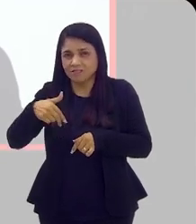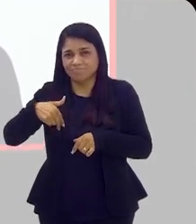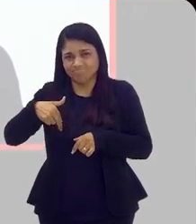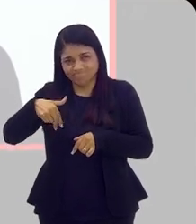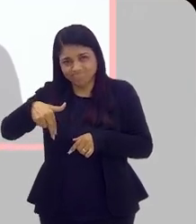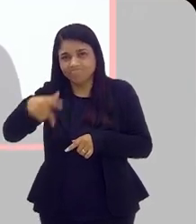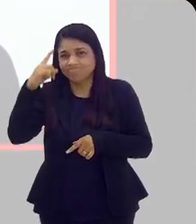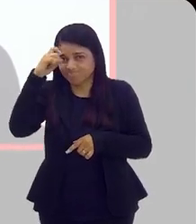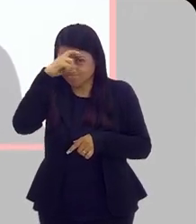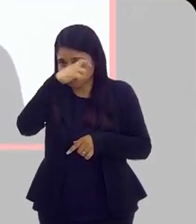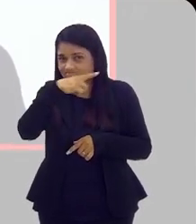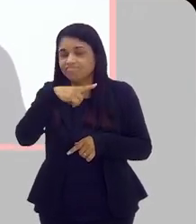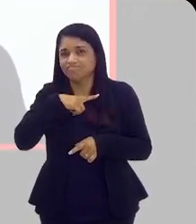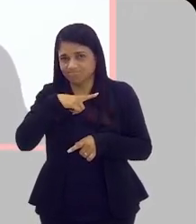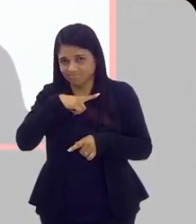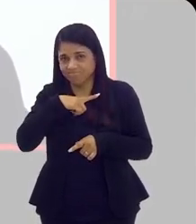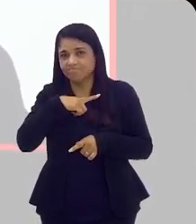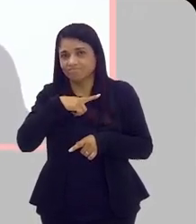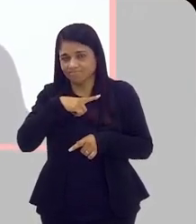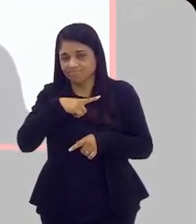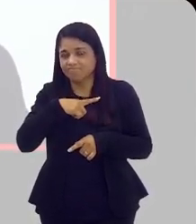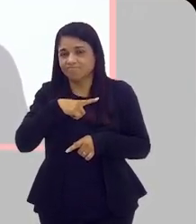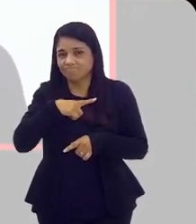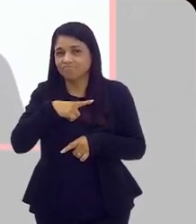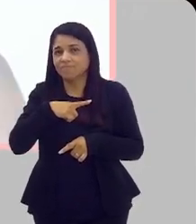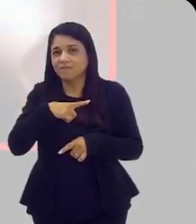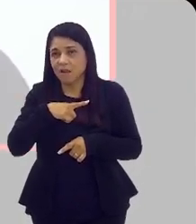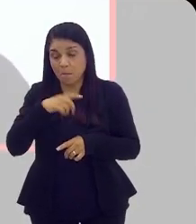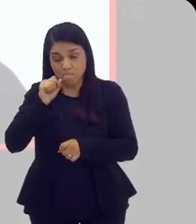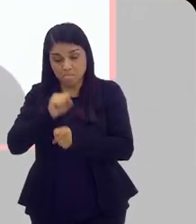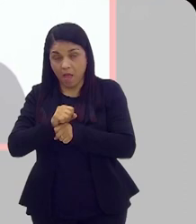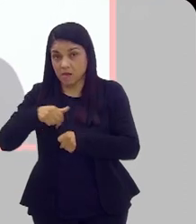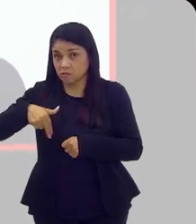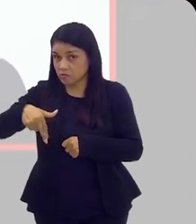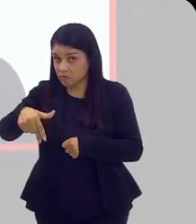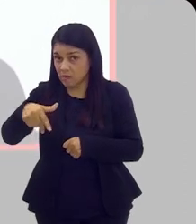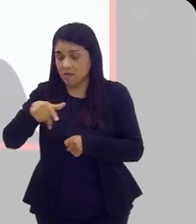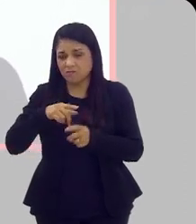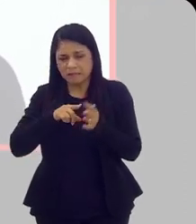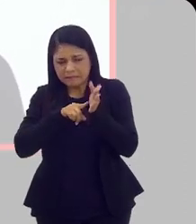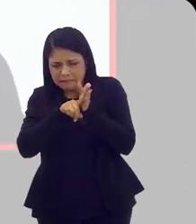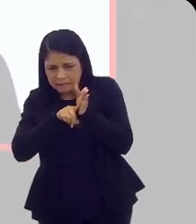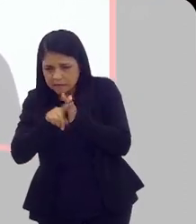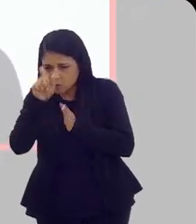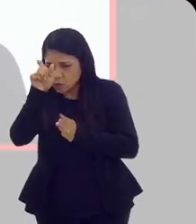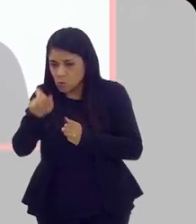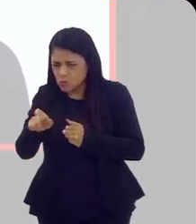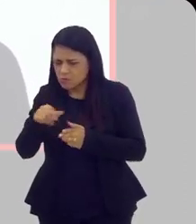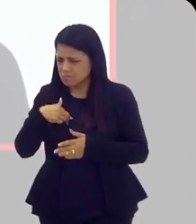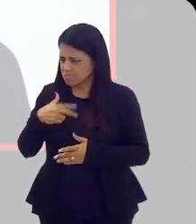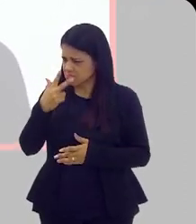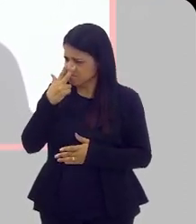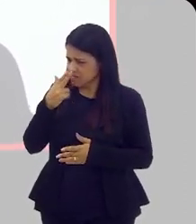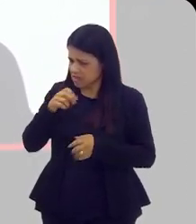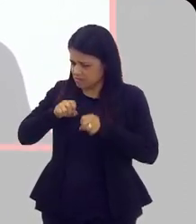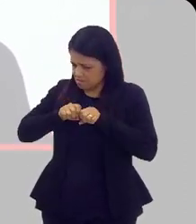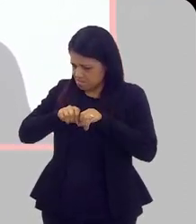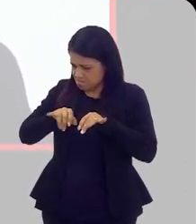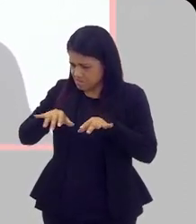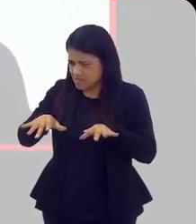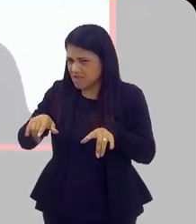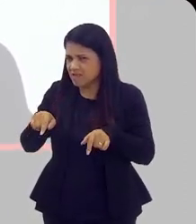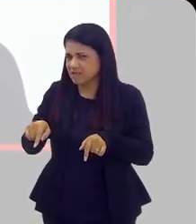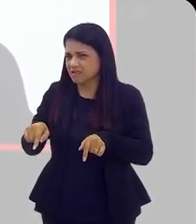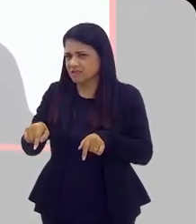paraplégio, né? Por essas lesões. E aí, quando a gente vai ver, faz um exame lá da coluna e fala assim, opa, isso aí me parece um implante